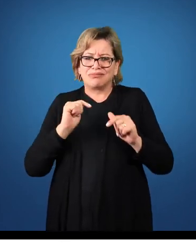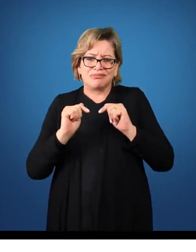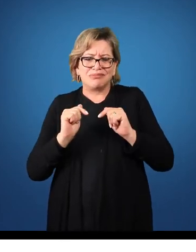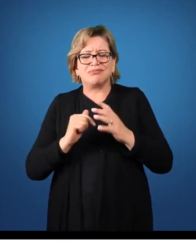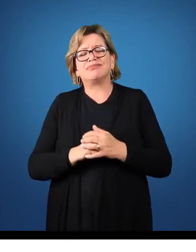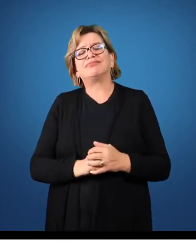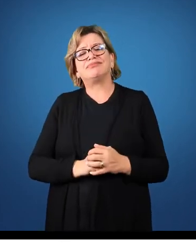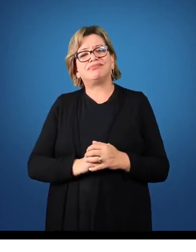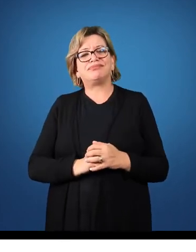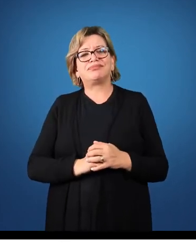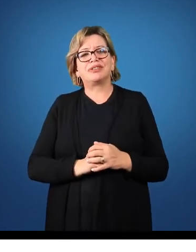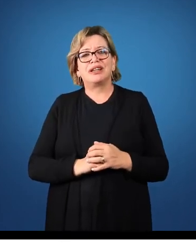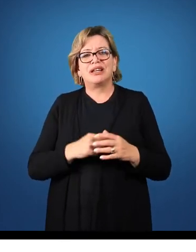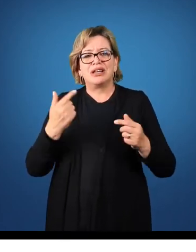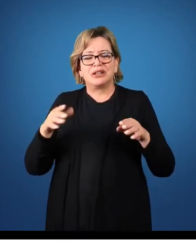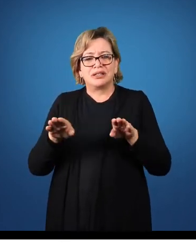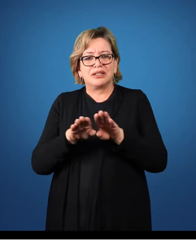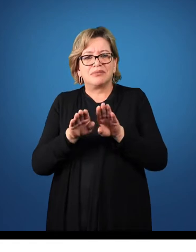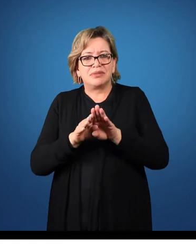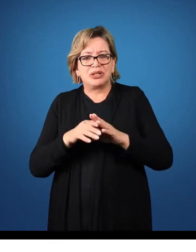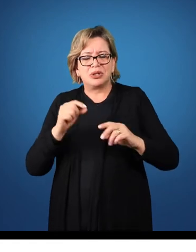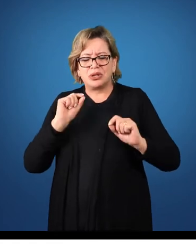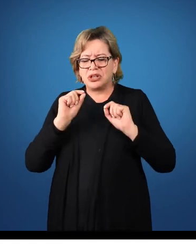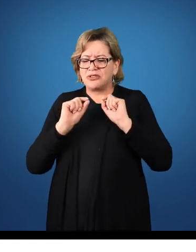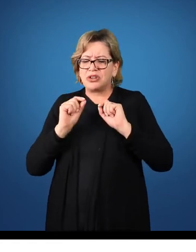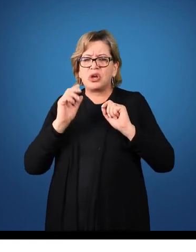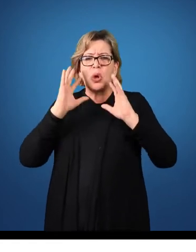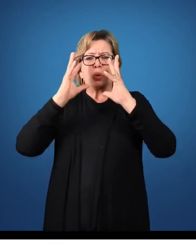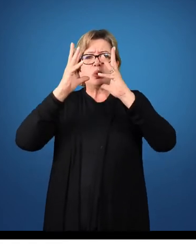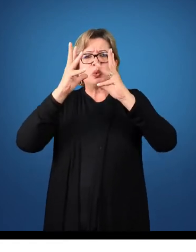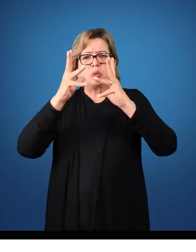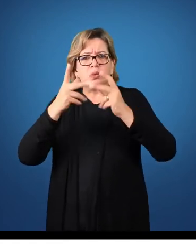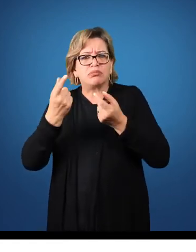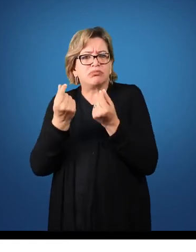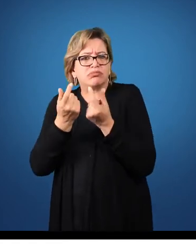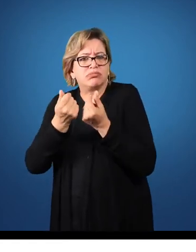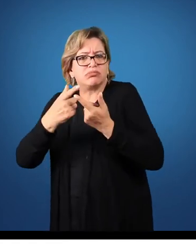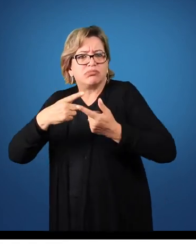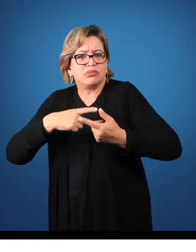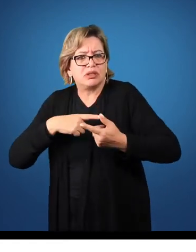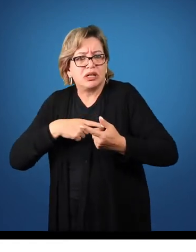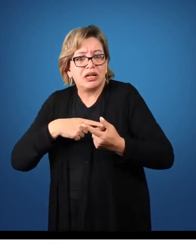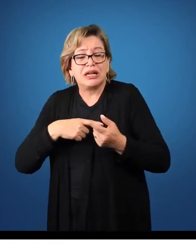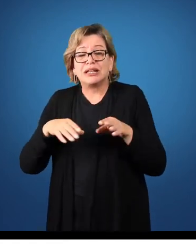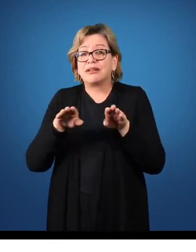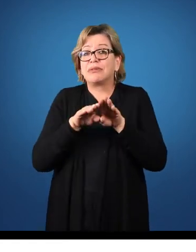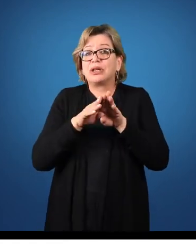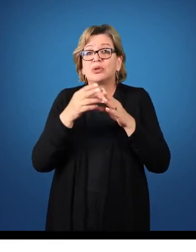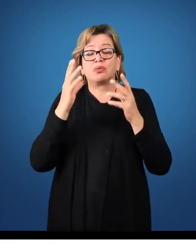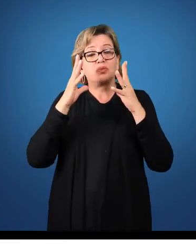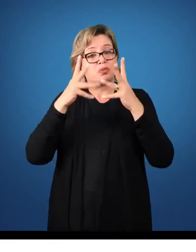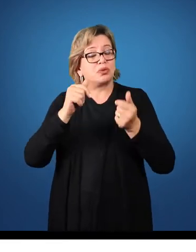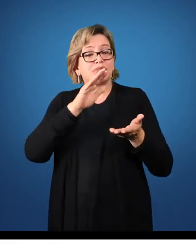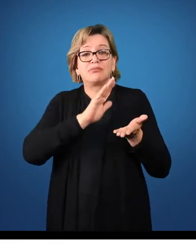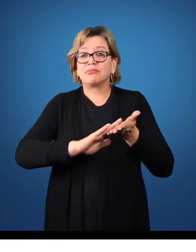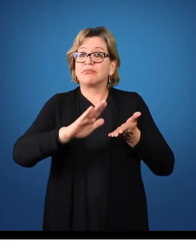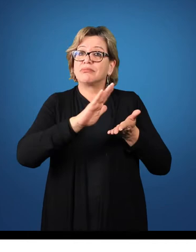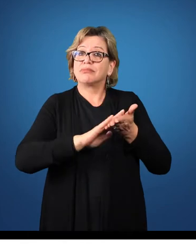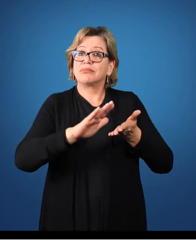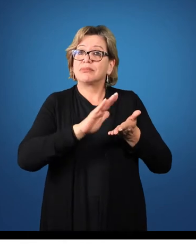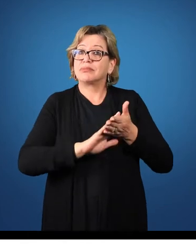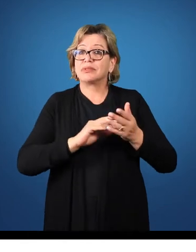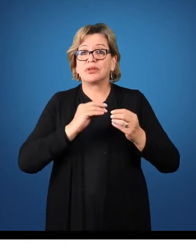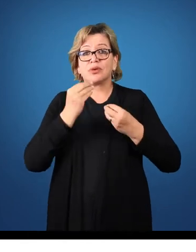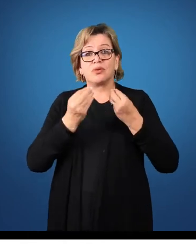regime de caixa. Eu considero tudo o que entrou de recurso e tudo o que saiu de recurso daquilo que